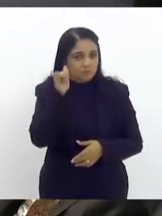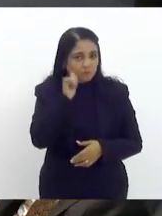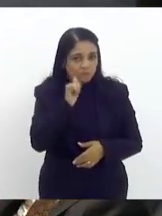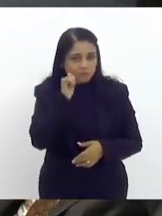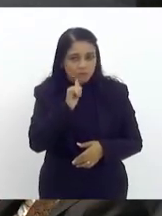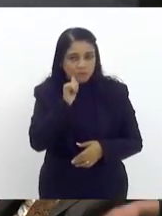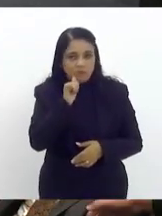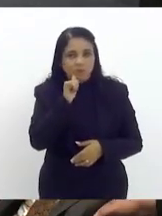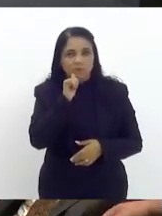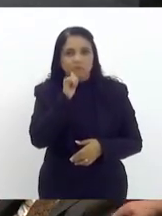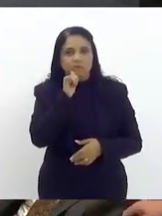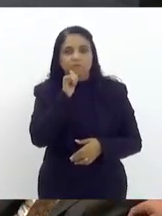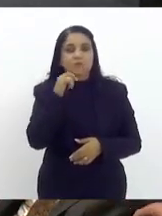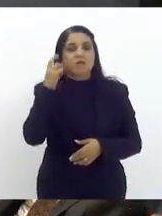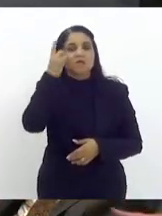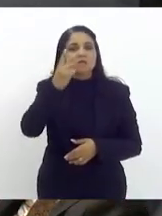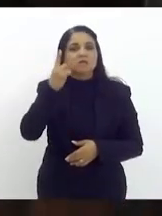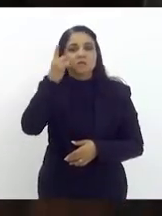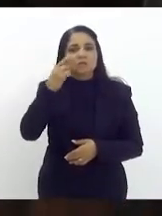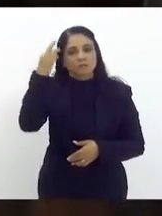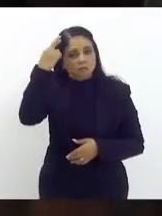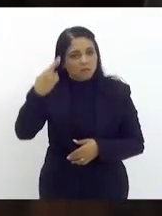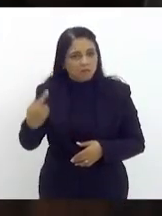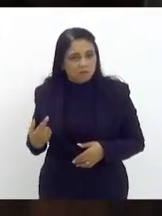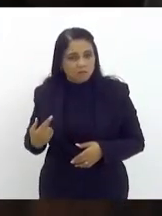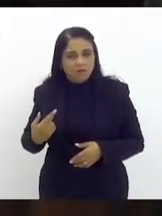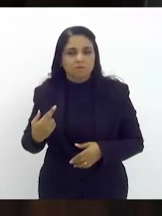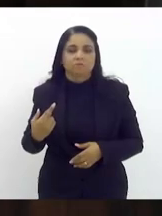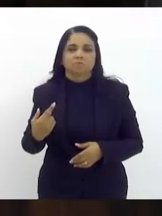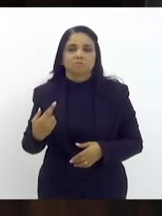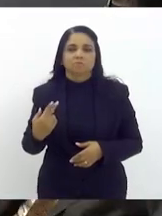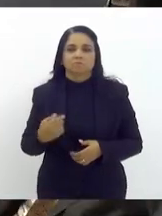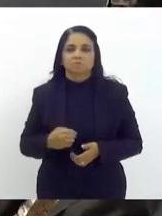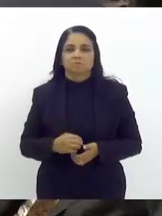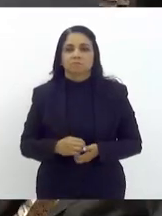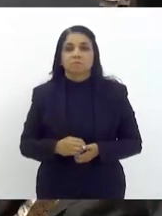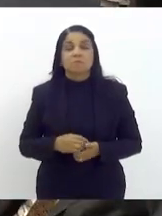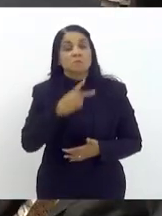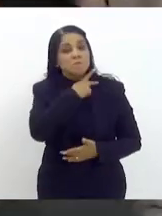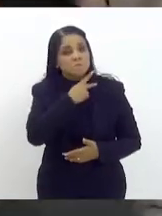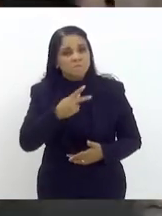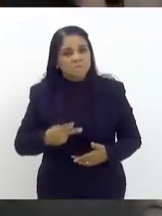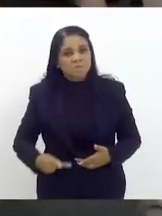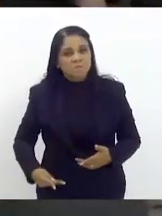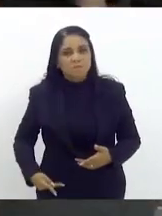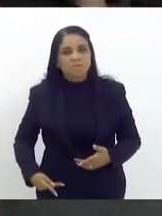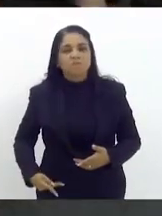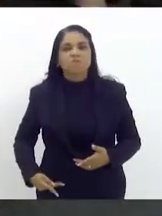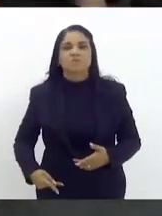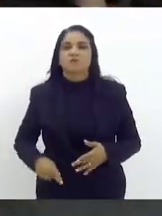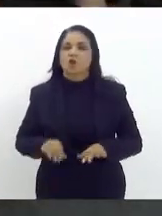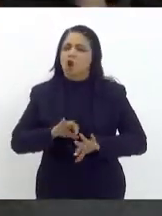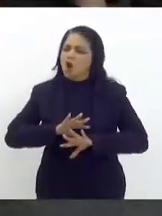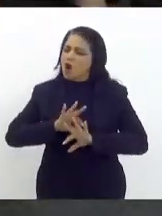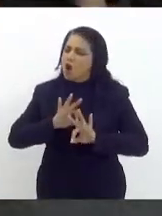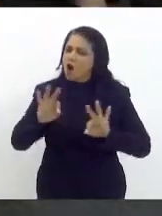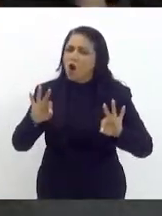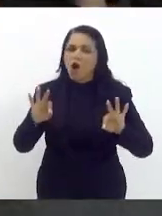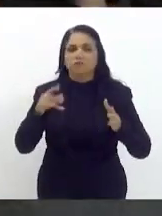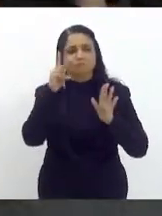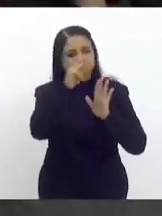nosso nome deputado aqui Renata Souza senhor presidente esse é um ótimo projeto